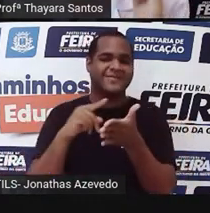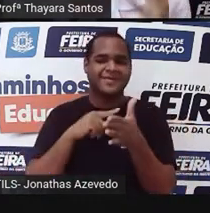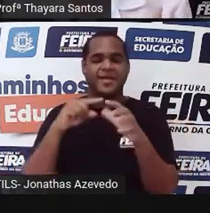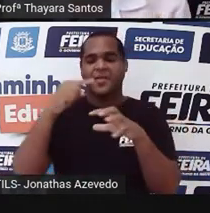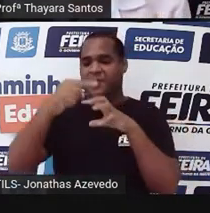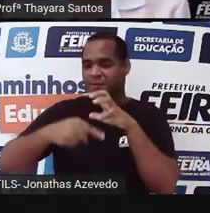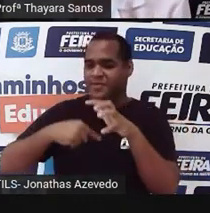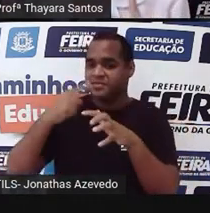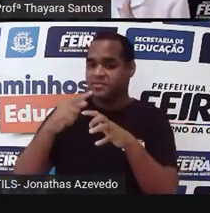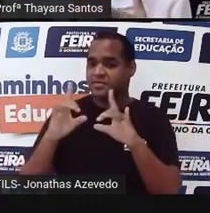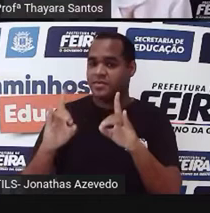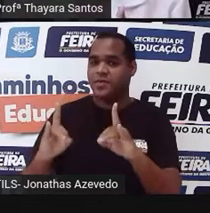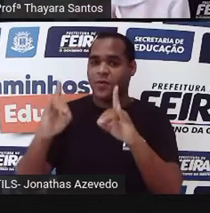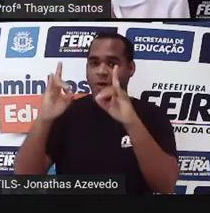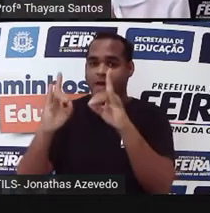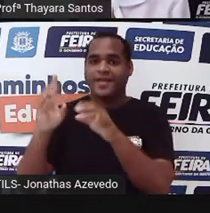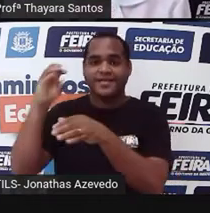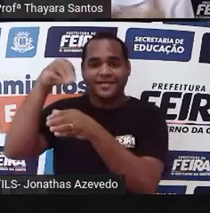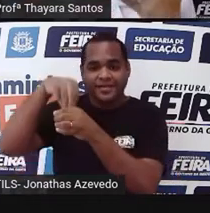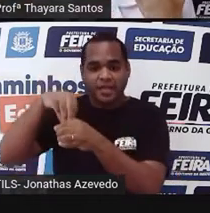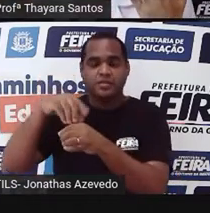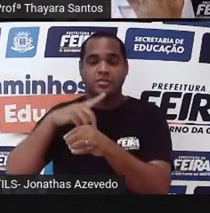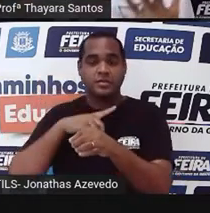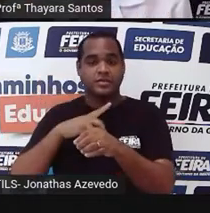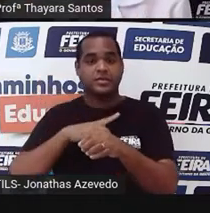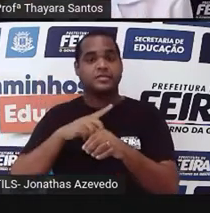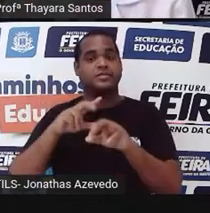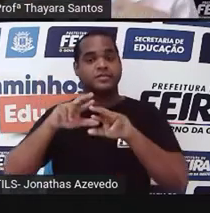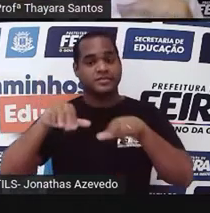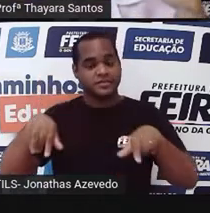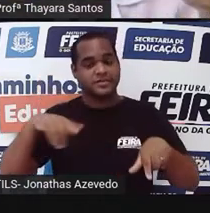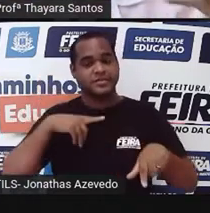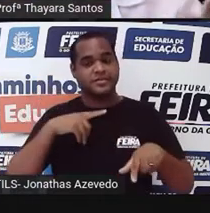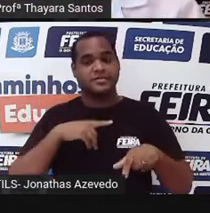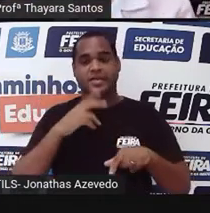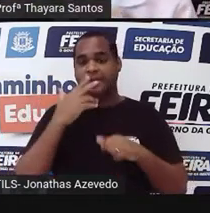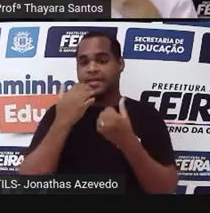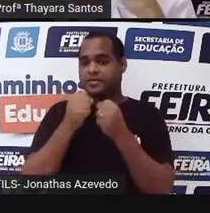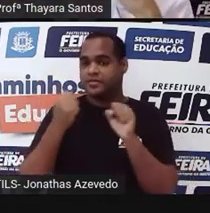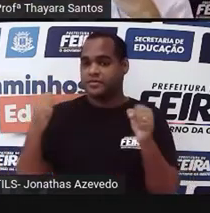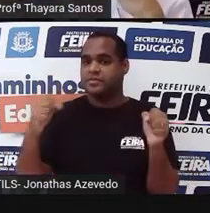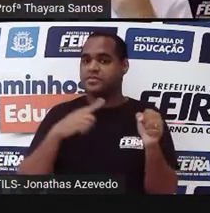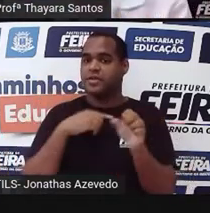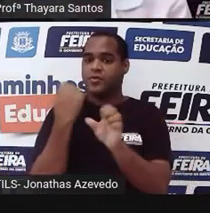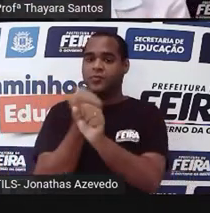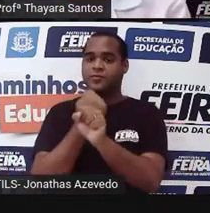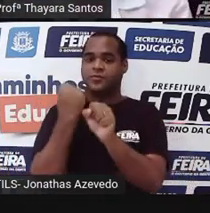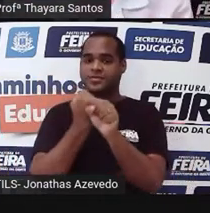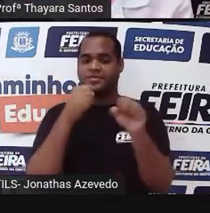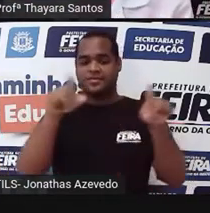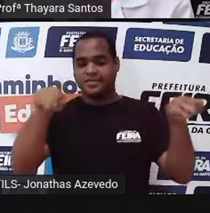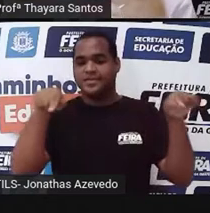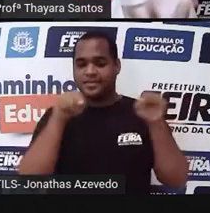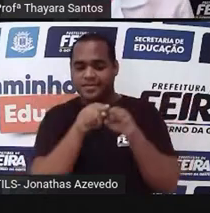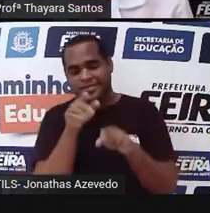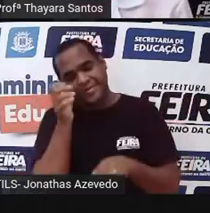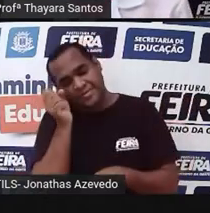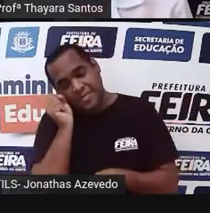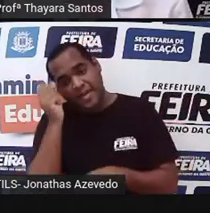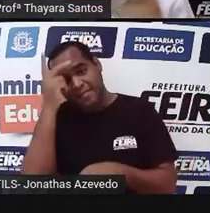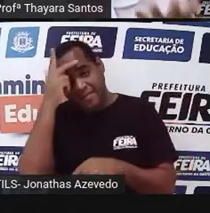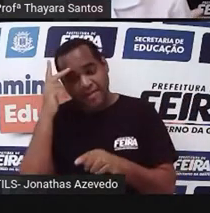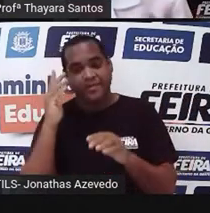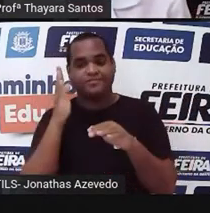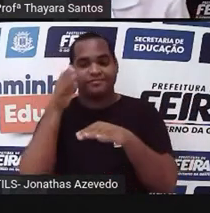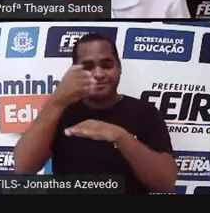fazem hotéis dentro dessas árvores. Imagina só, são tão grandes que dá para construir quartos aí dentro e as pessoas se